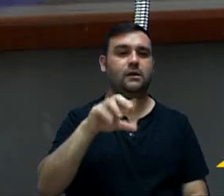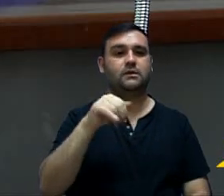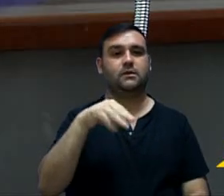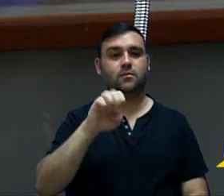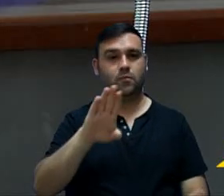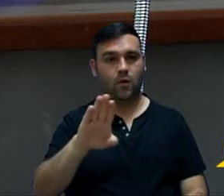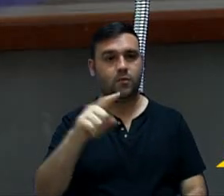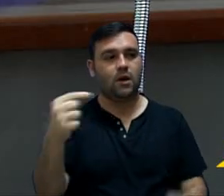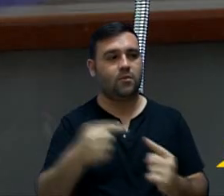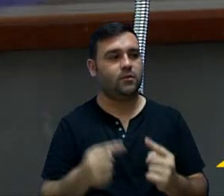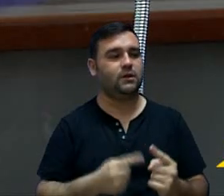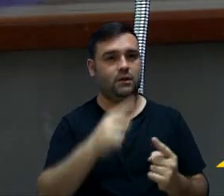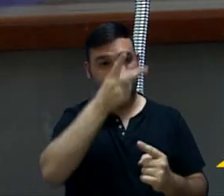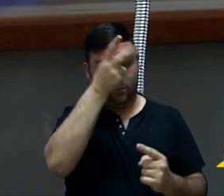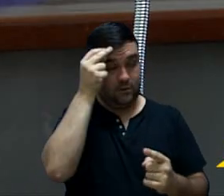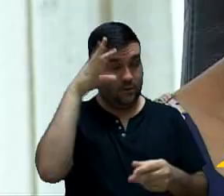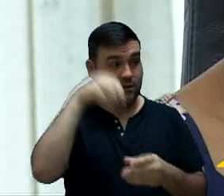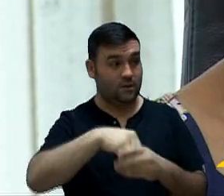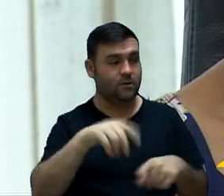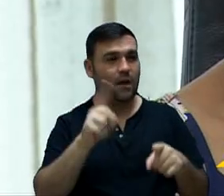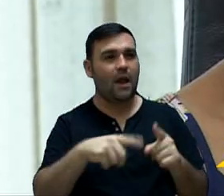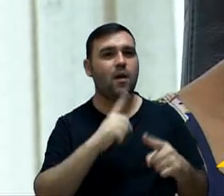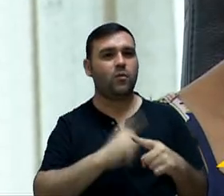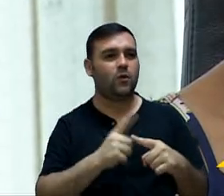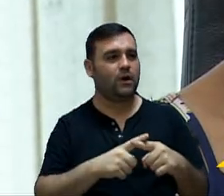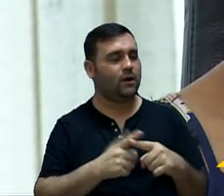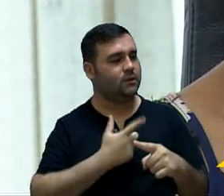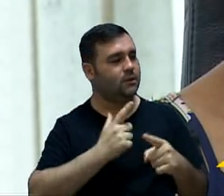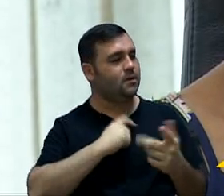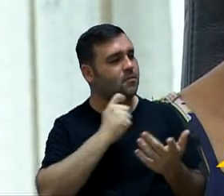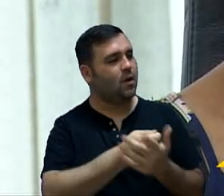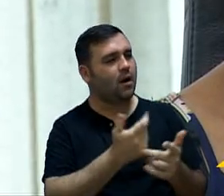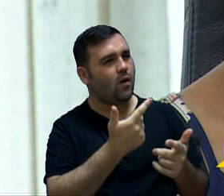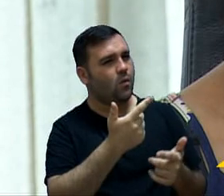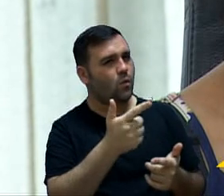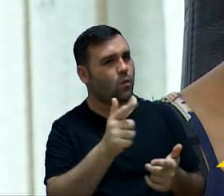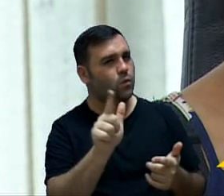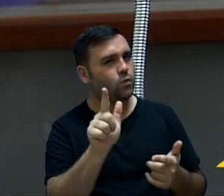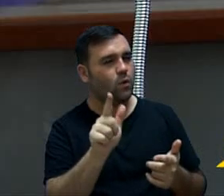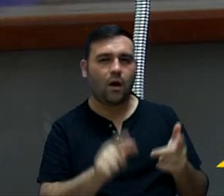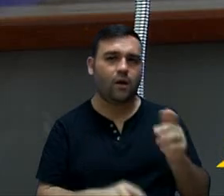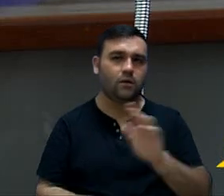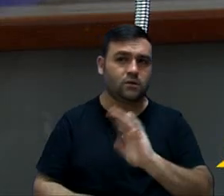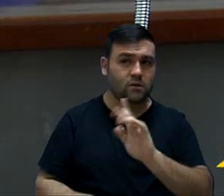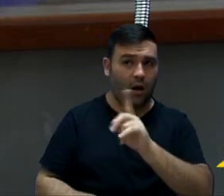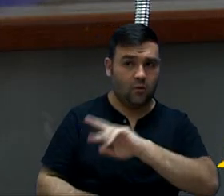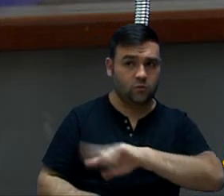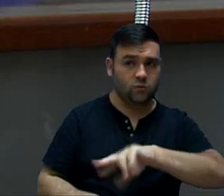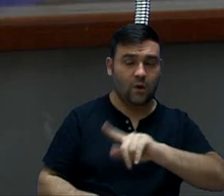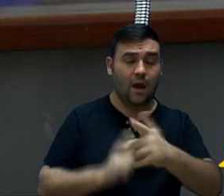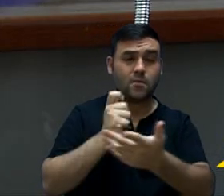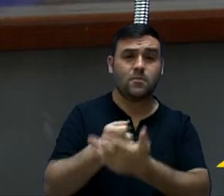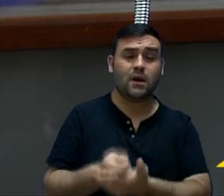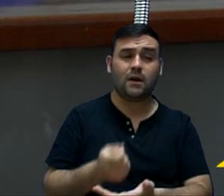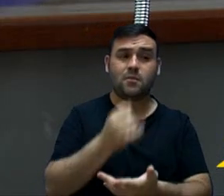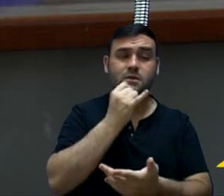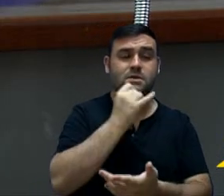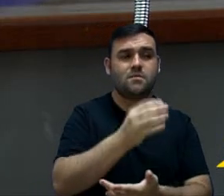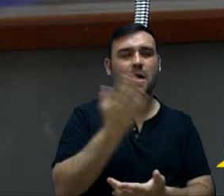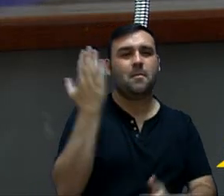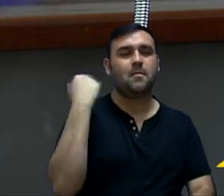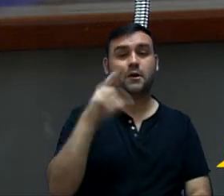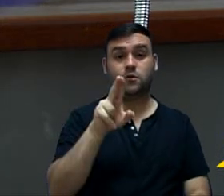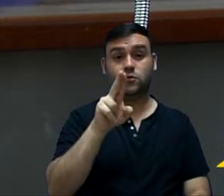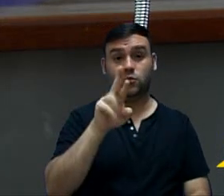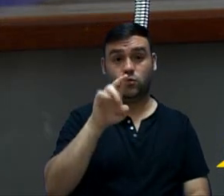Que está dentro do orçamento da Prefeitura. seria para fazer outros... Não, só teve a mudança de dotação. A dotação era